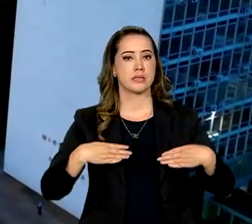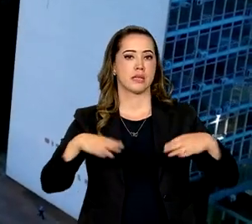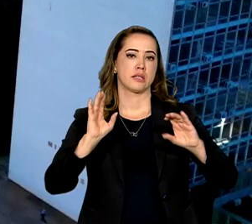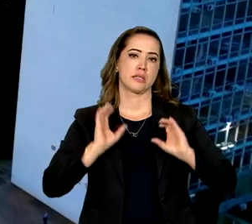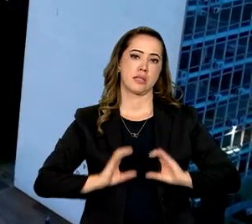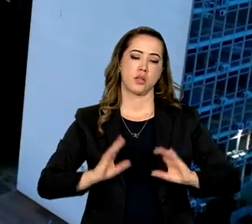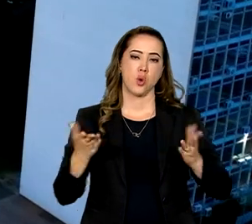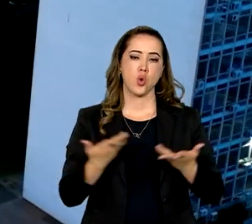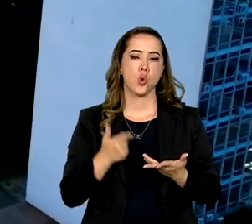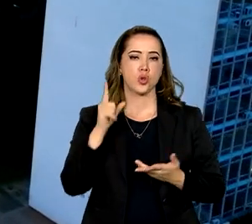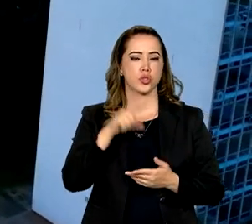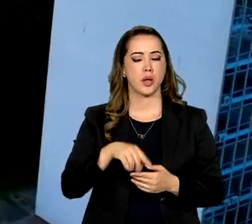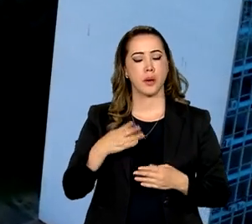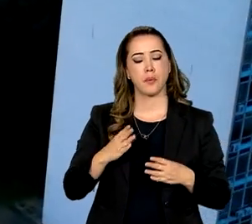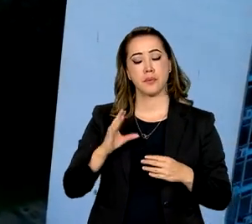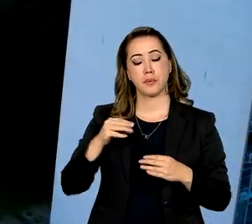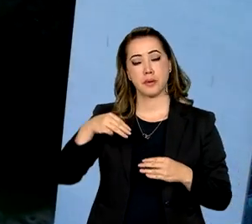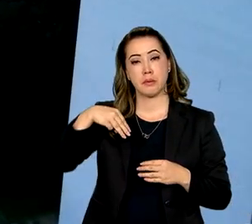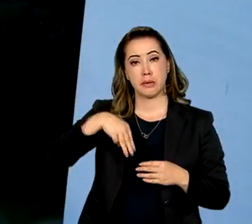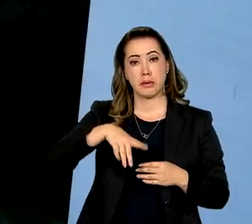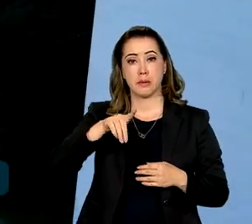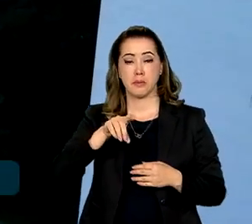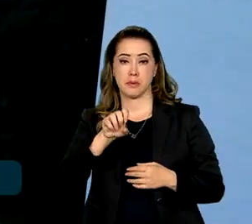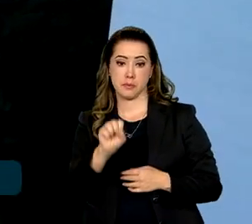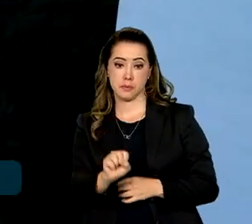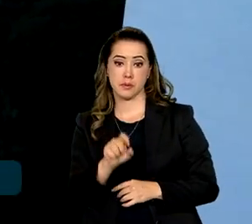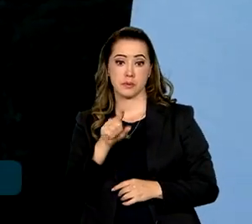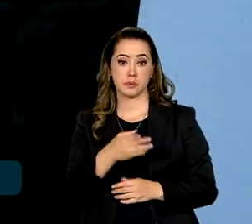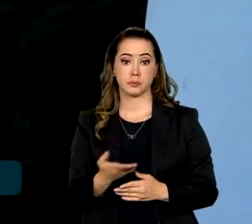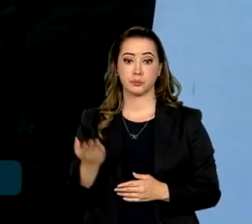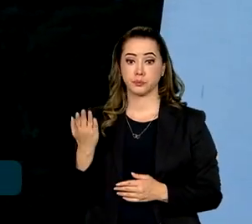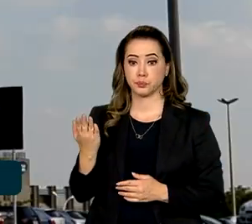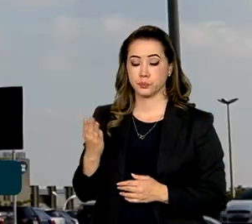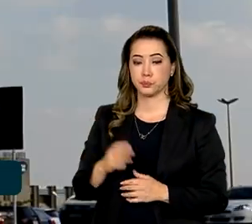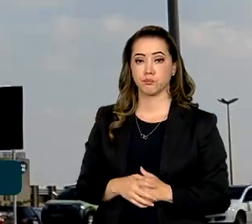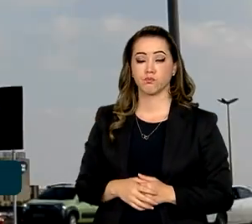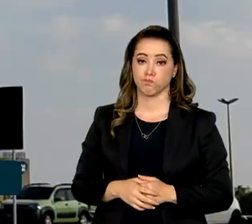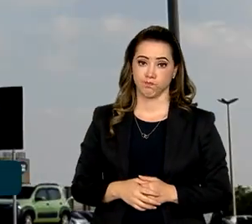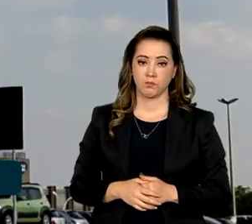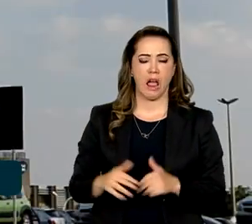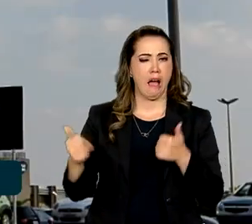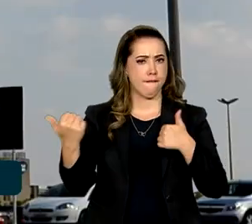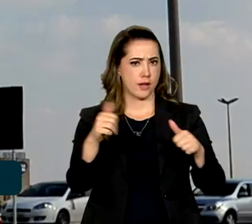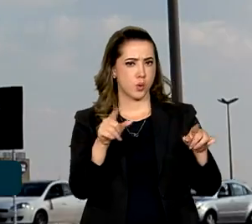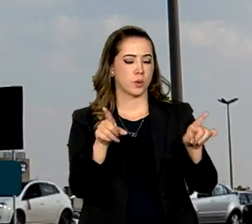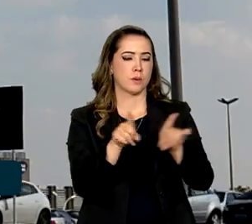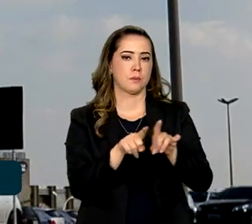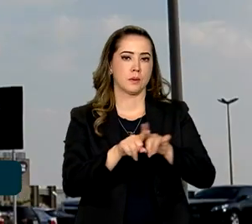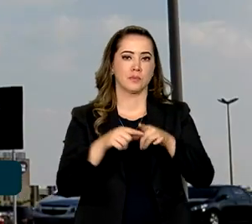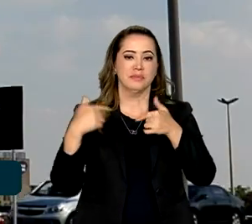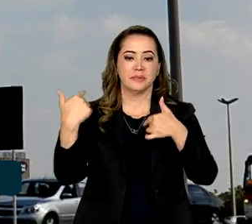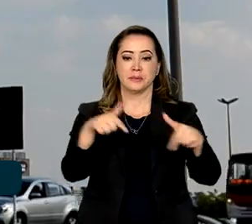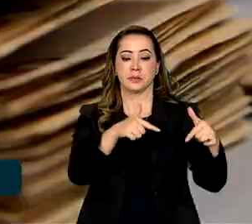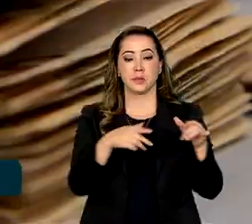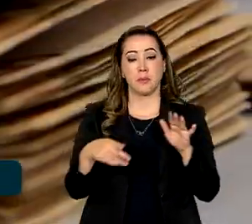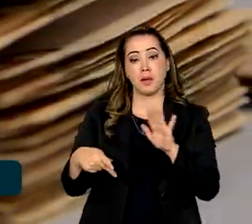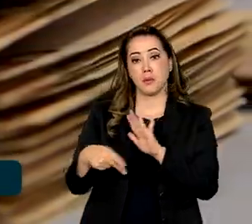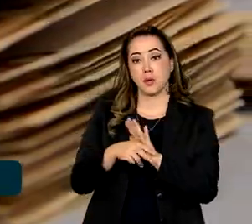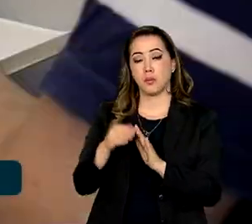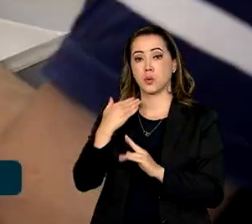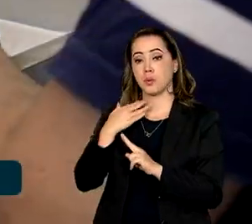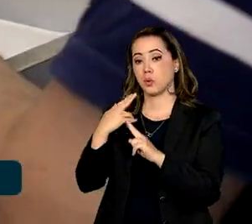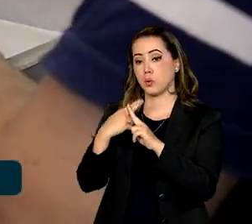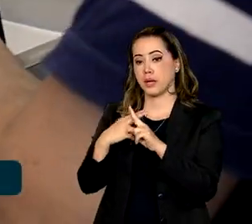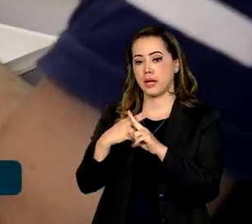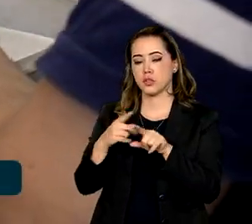Ministério do Desenvolvimento e Assistência Social, Família e Combate à Fome. Avaliou também a conduta da Caixa e